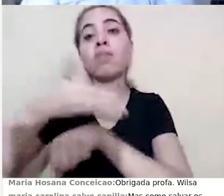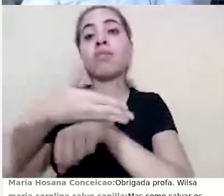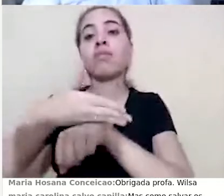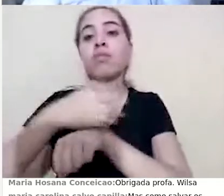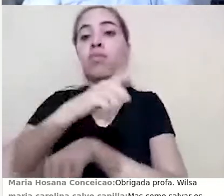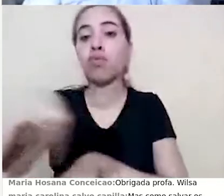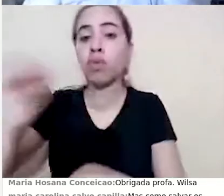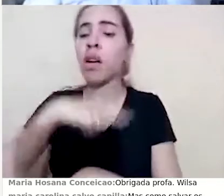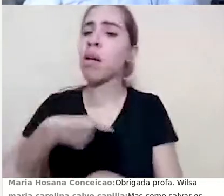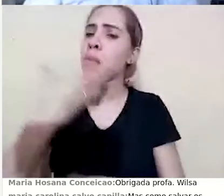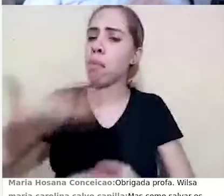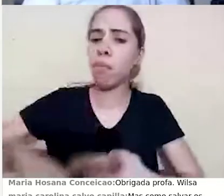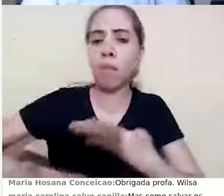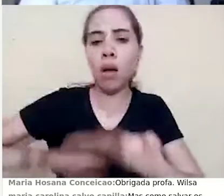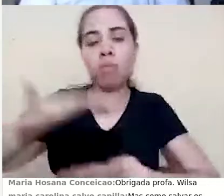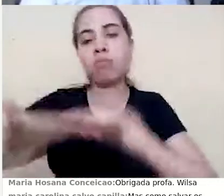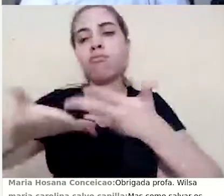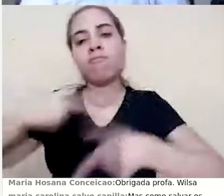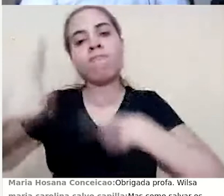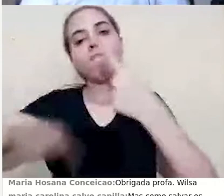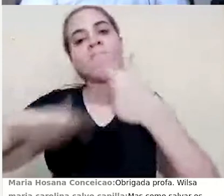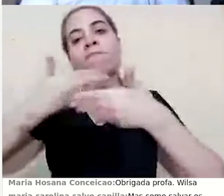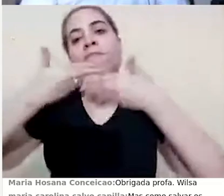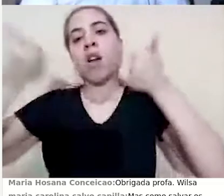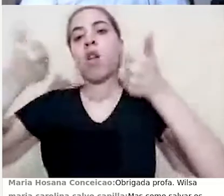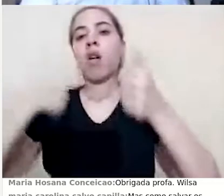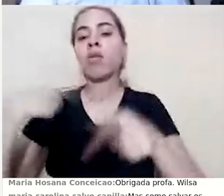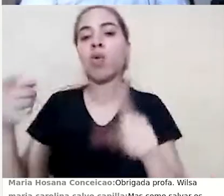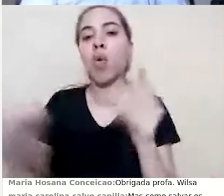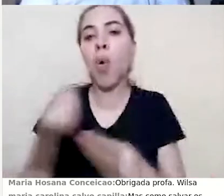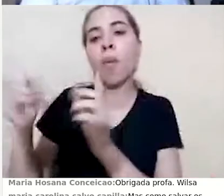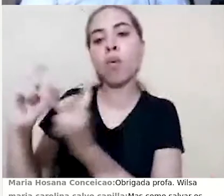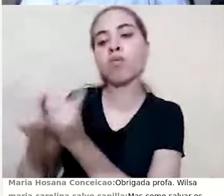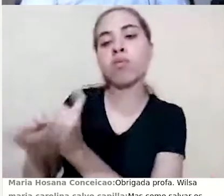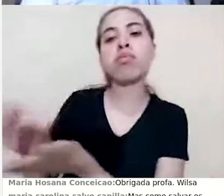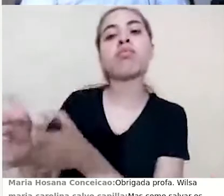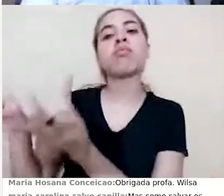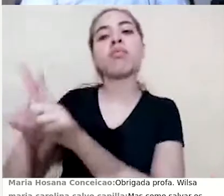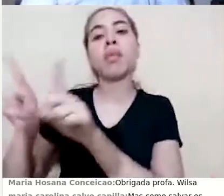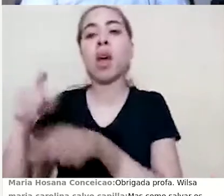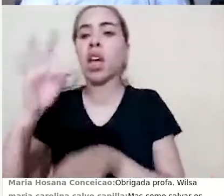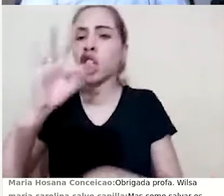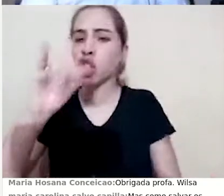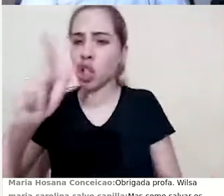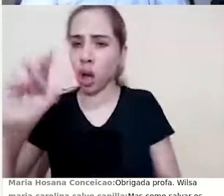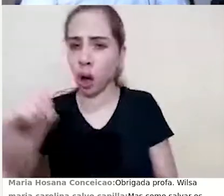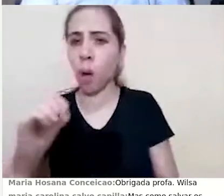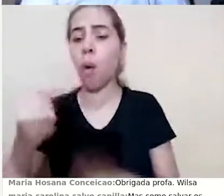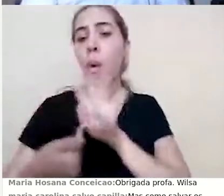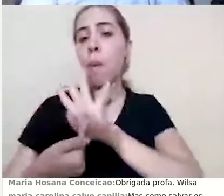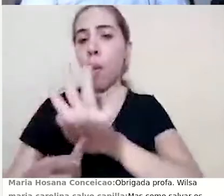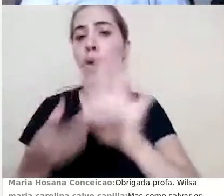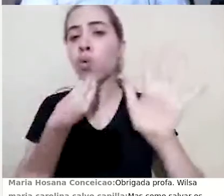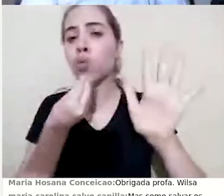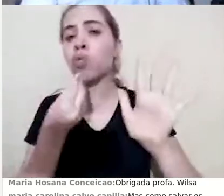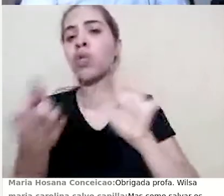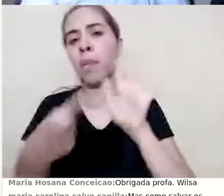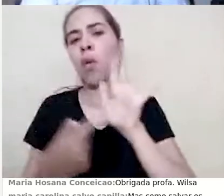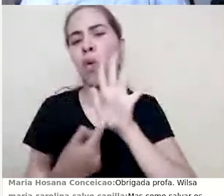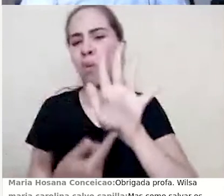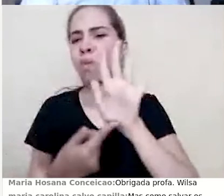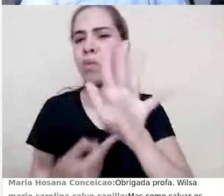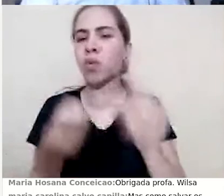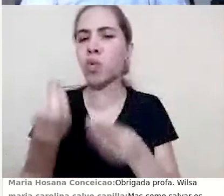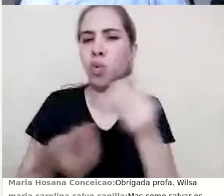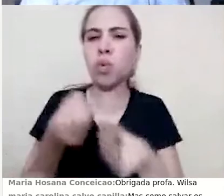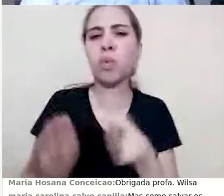vão aprimorar os processos comunicacionais no Ava, que depois o Tiago mostra um pouco como mandar mensagem, é bom, viu, Tiago, já tive essa